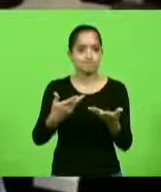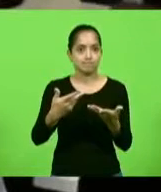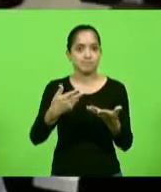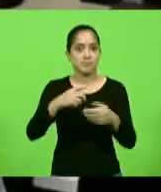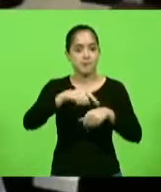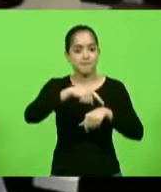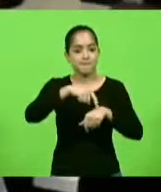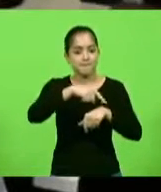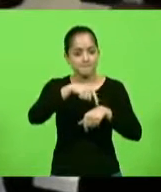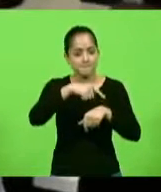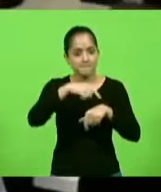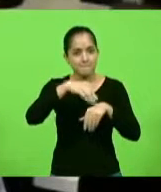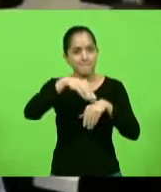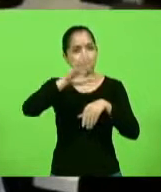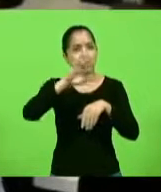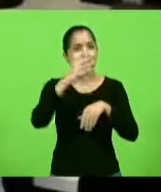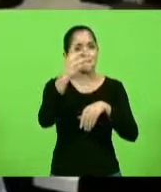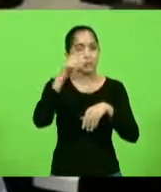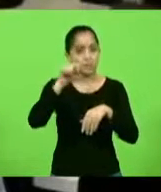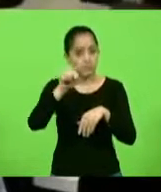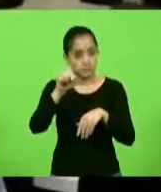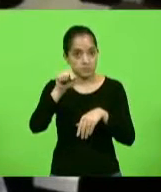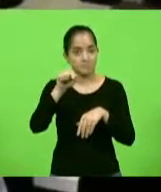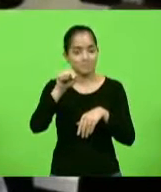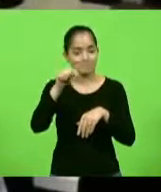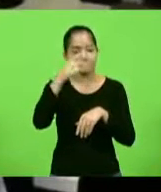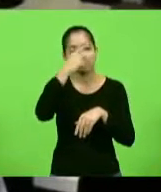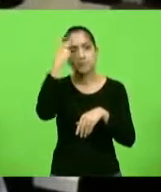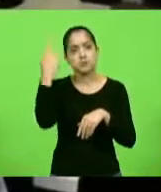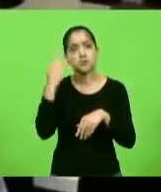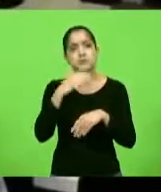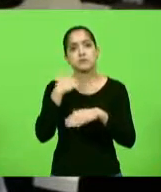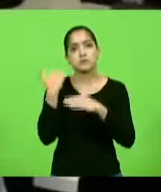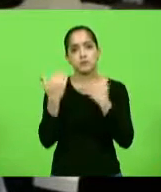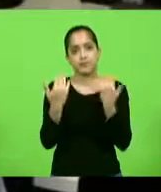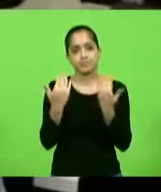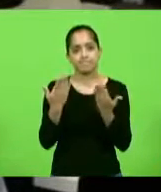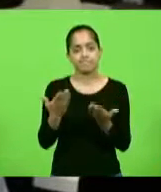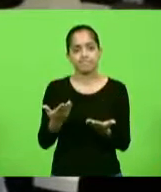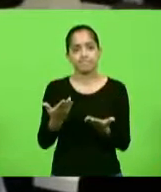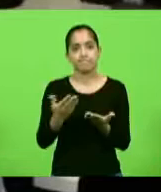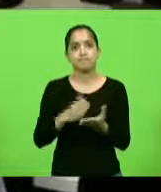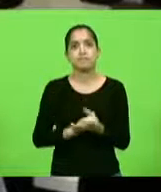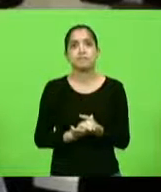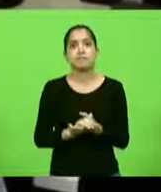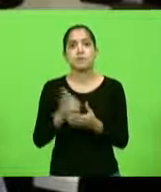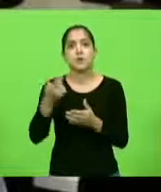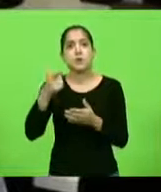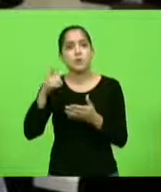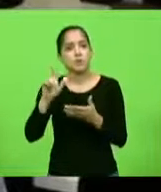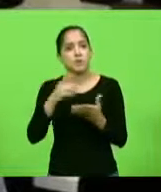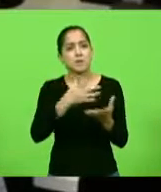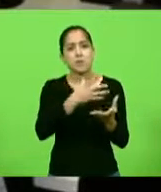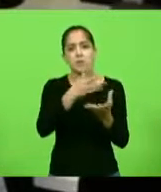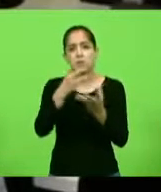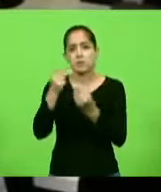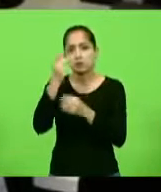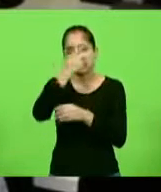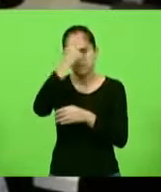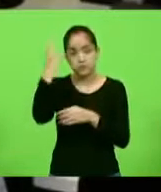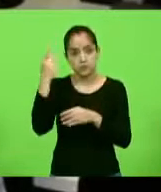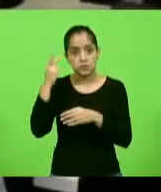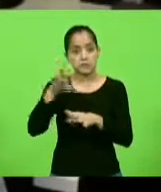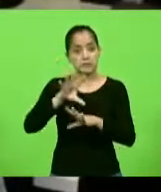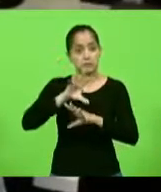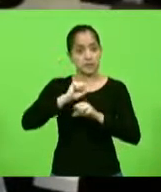mais de 4 mil óbitos, além de outras milhares de pessoas com sequelas